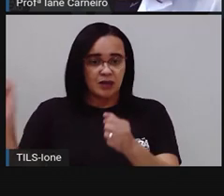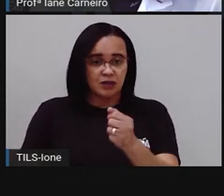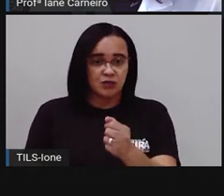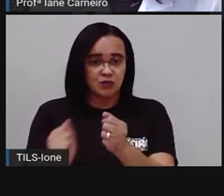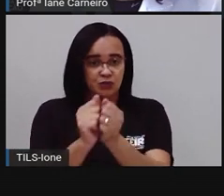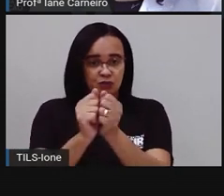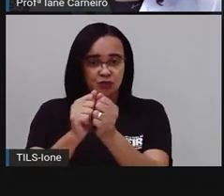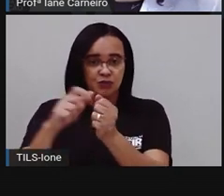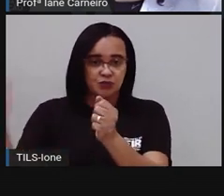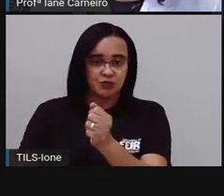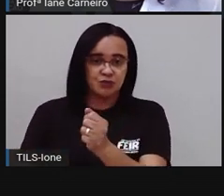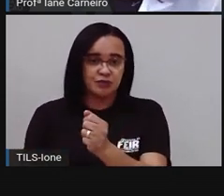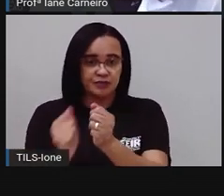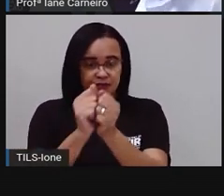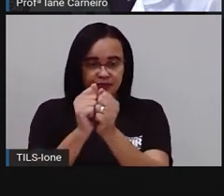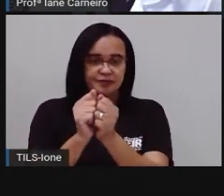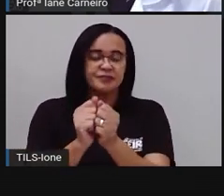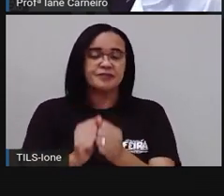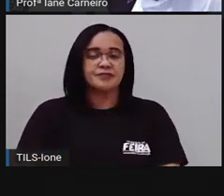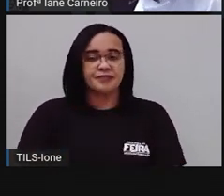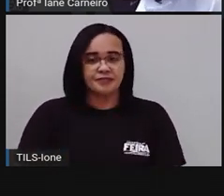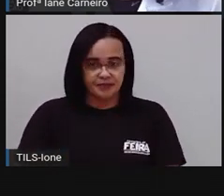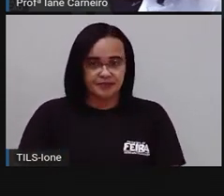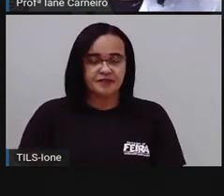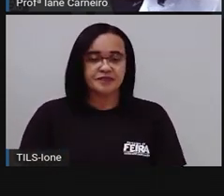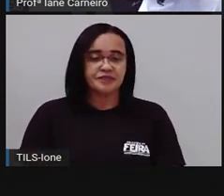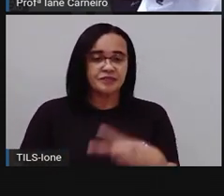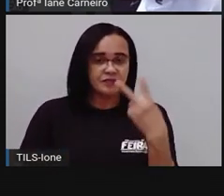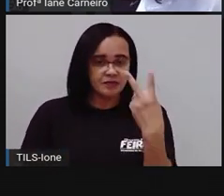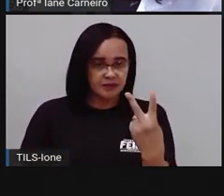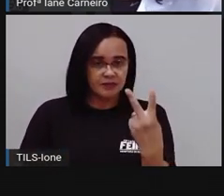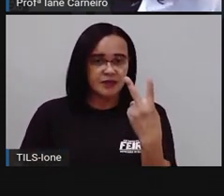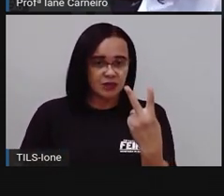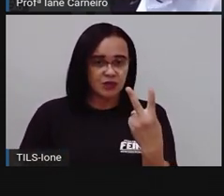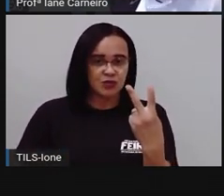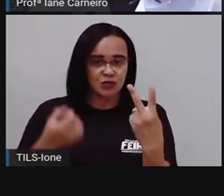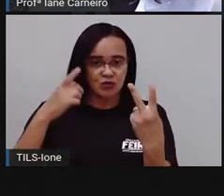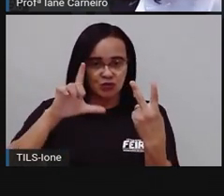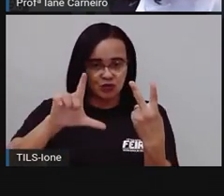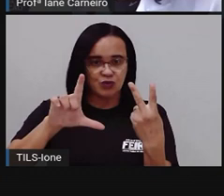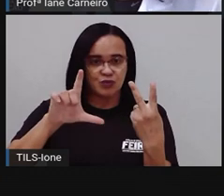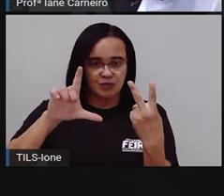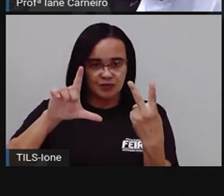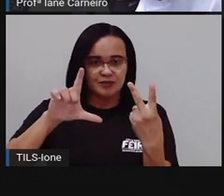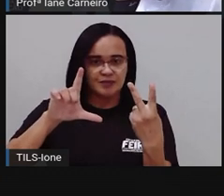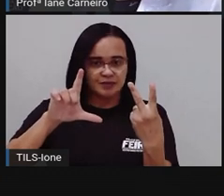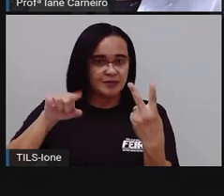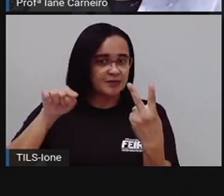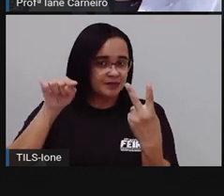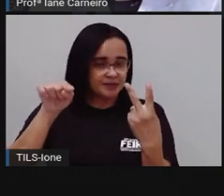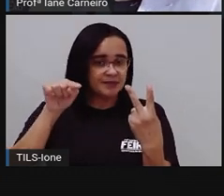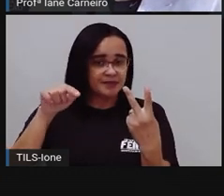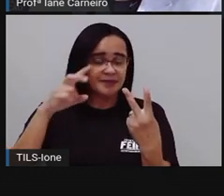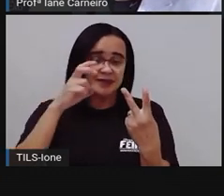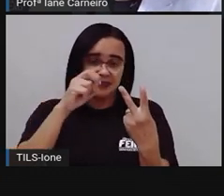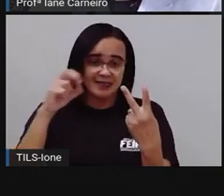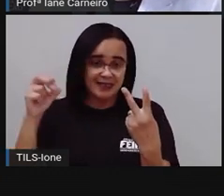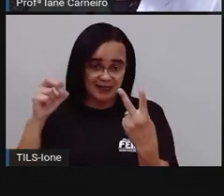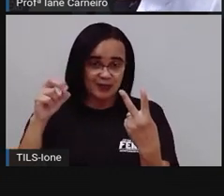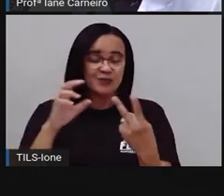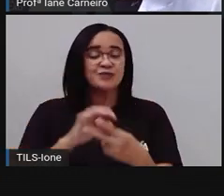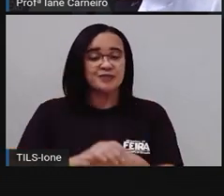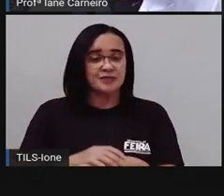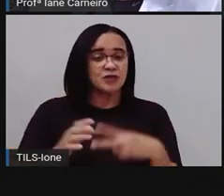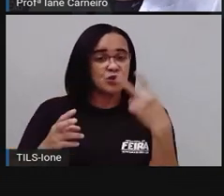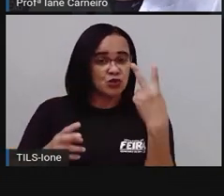mais meio, a gente conseguiu um litro. Juntando meio, mais meio, conseguimos mais outro litro. E sobrou meio litro, né?